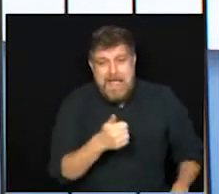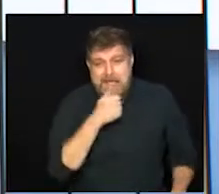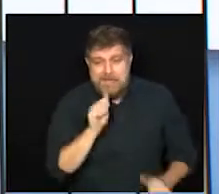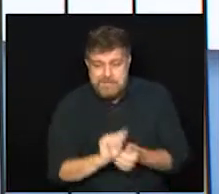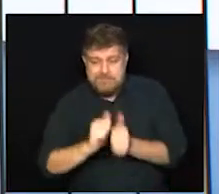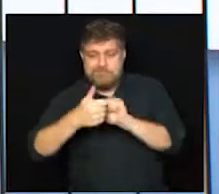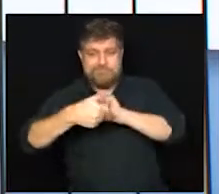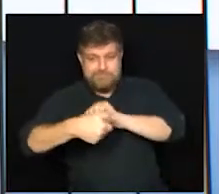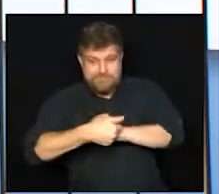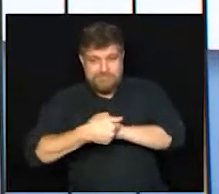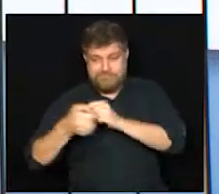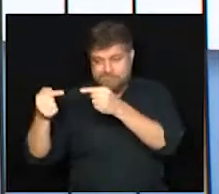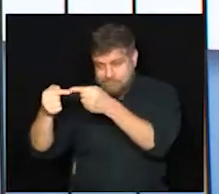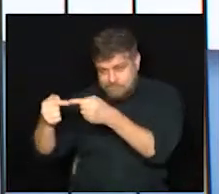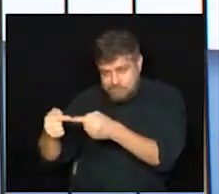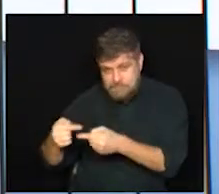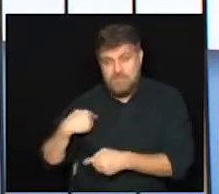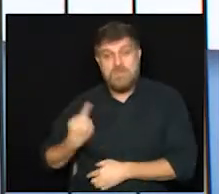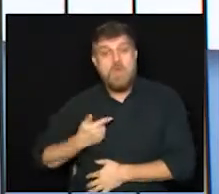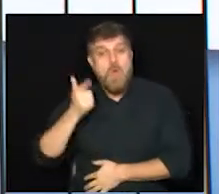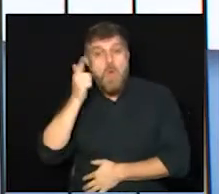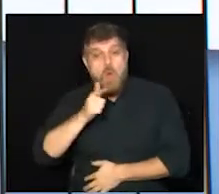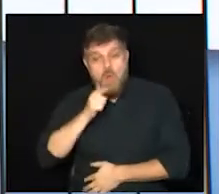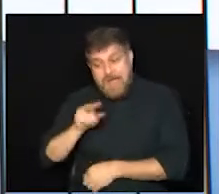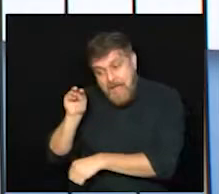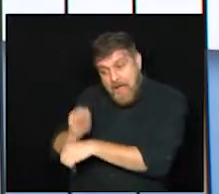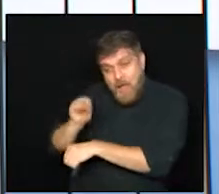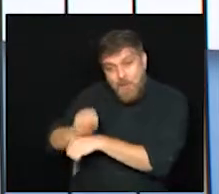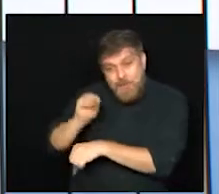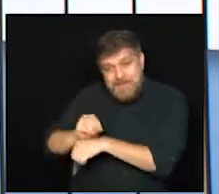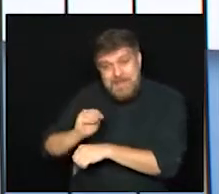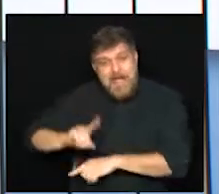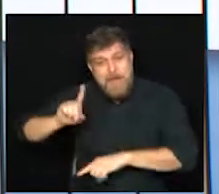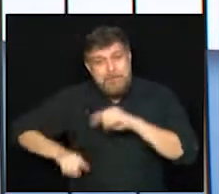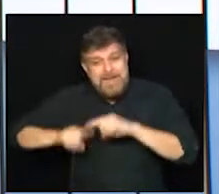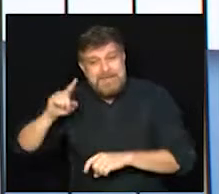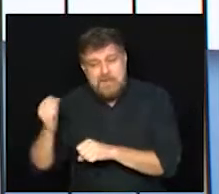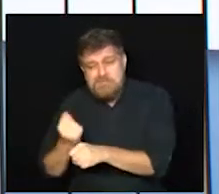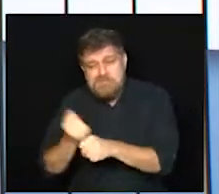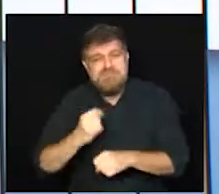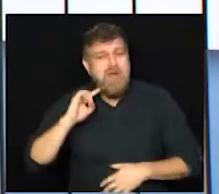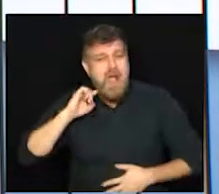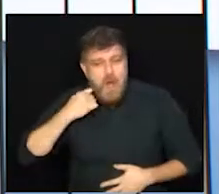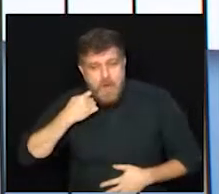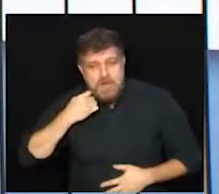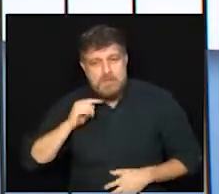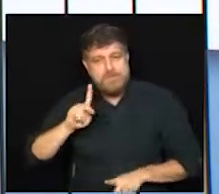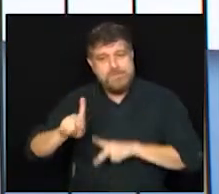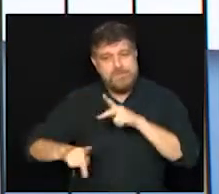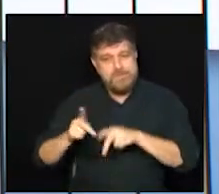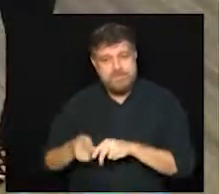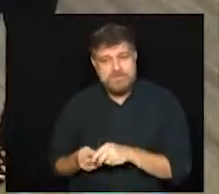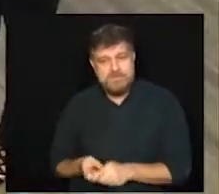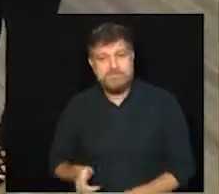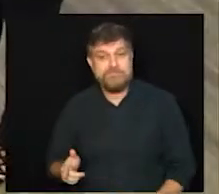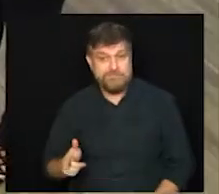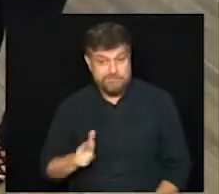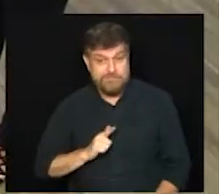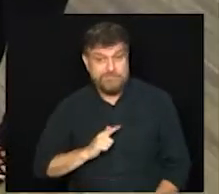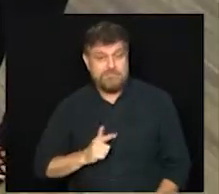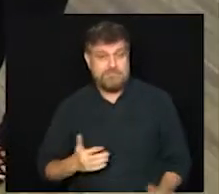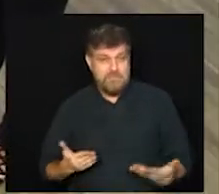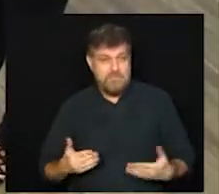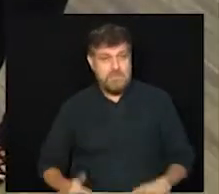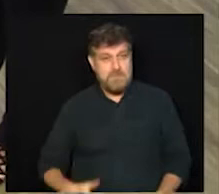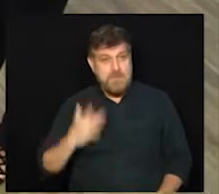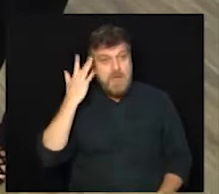adequar a esse plano para que a gente possa dar o tratamento adequado ao lixo produzido pela população. Agora, Mirna Abreu,